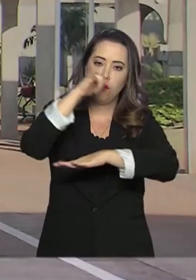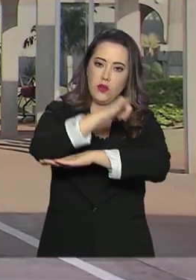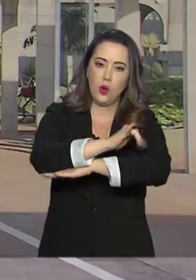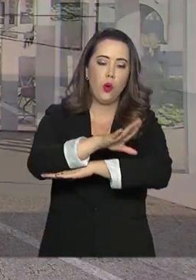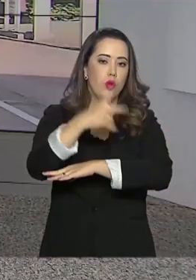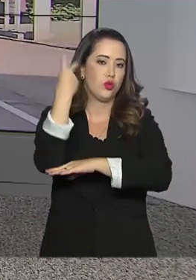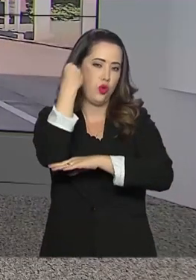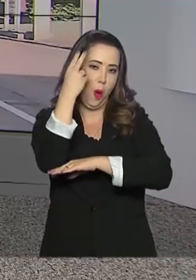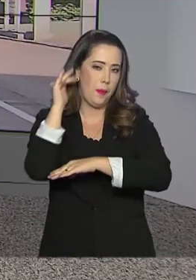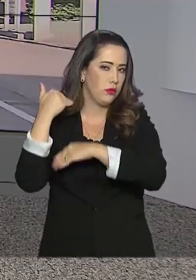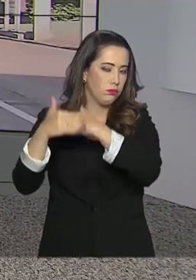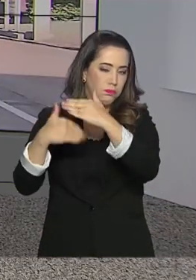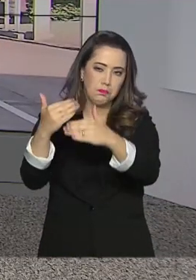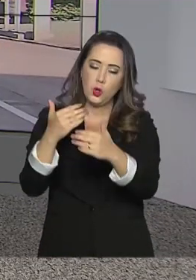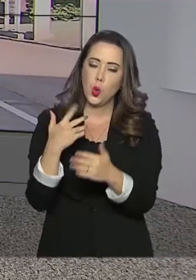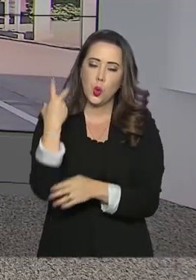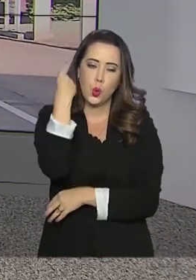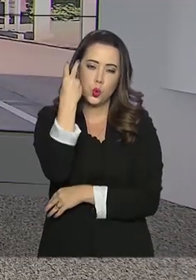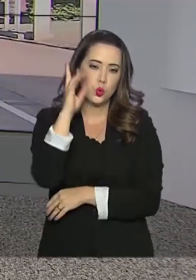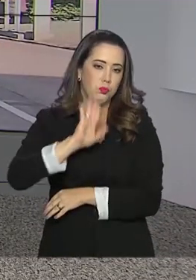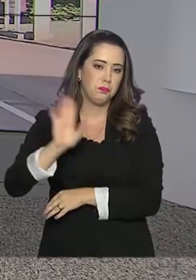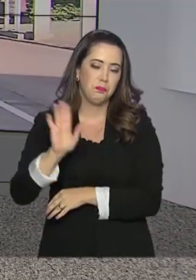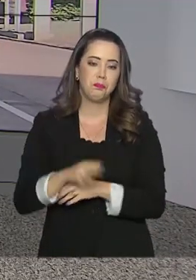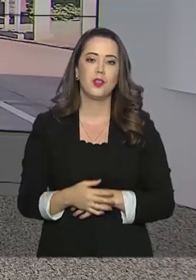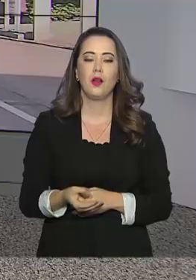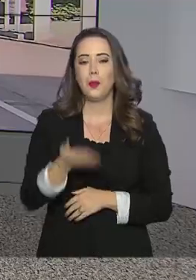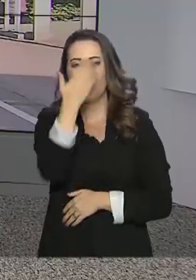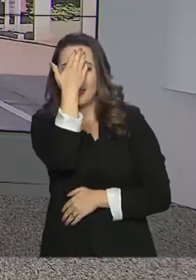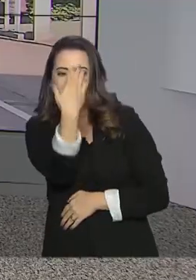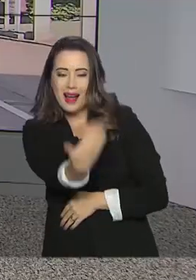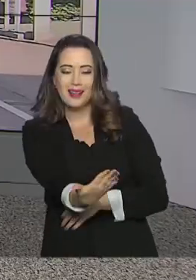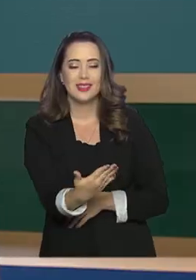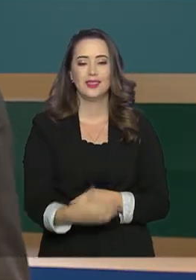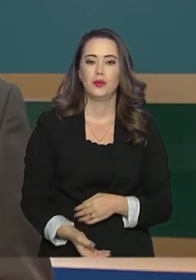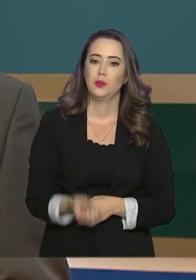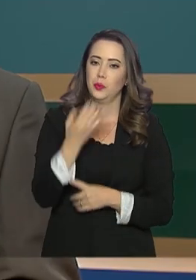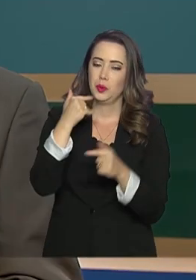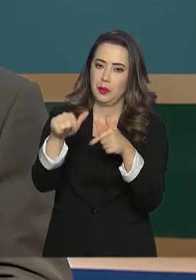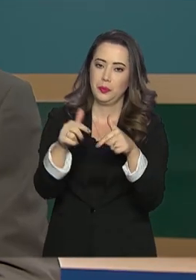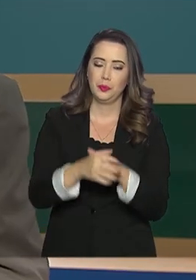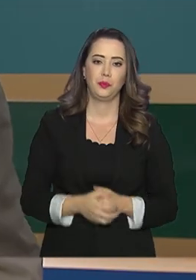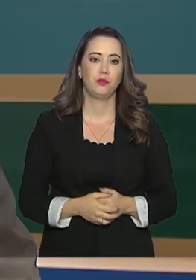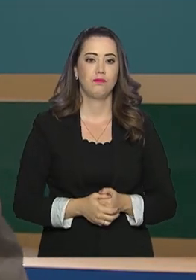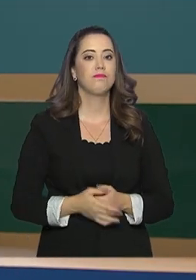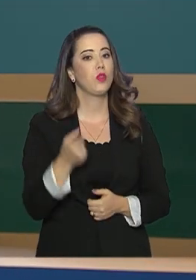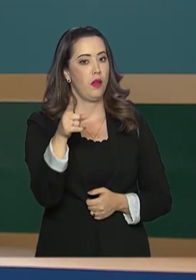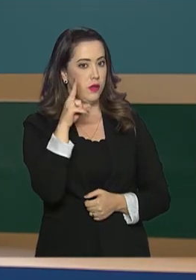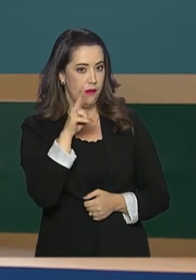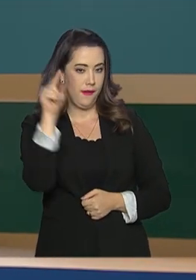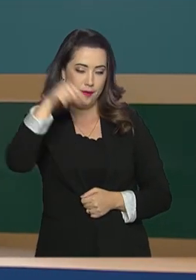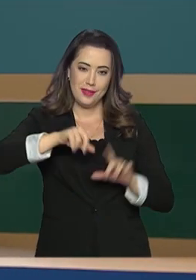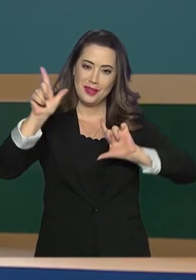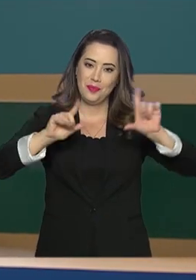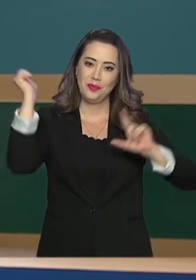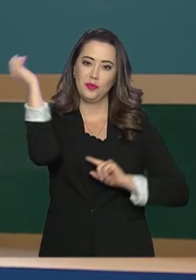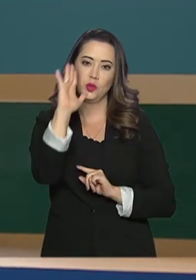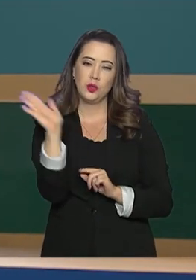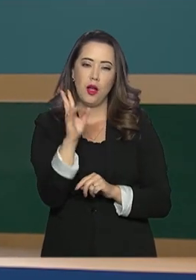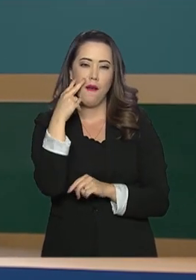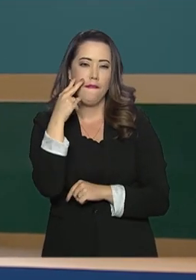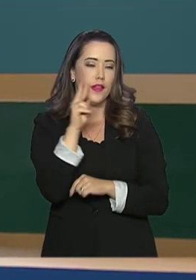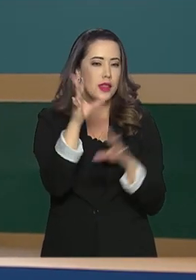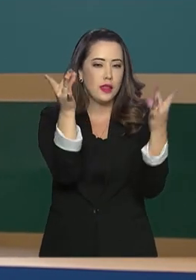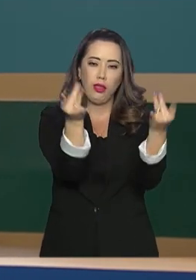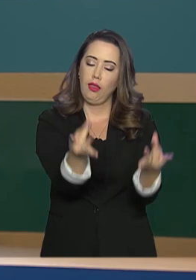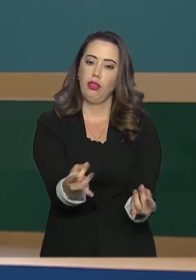Roberto. Tá certo, Mariana. Obrigado pelas informações. Bom trabalho aí para você. E você vai acompanhar aqui na TV Brasil a cobertura